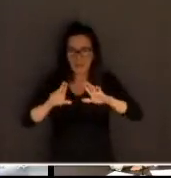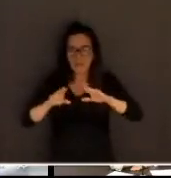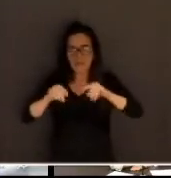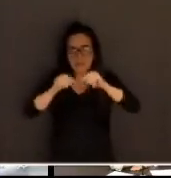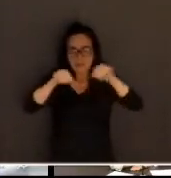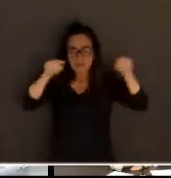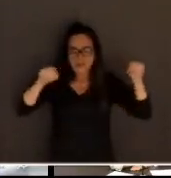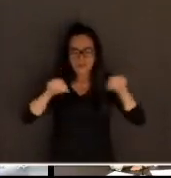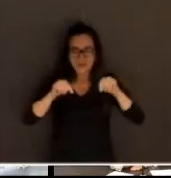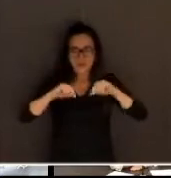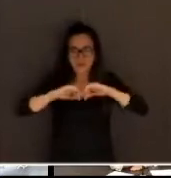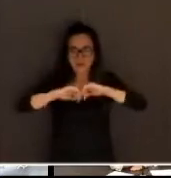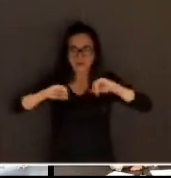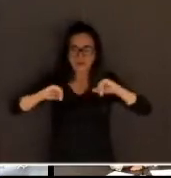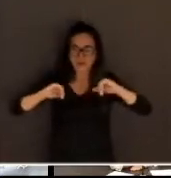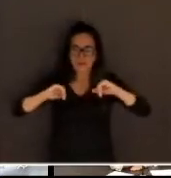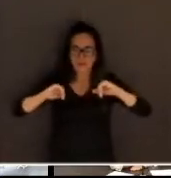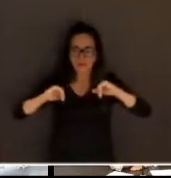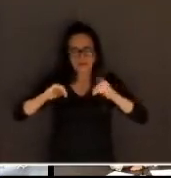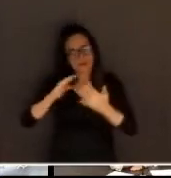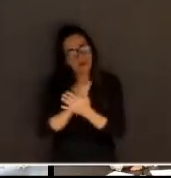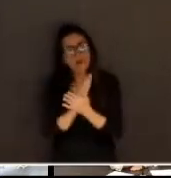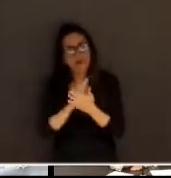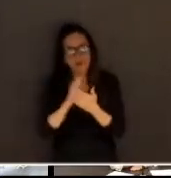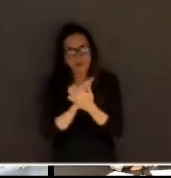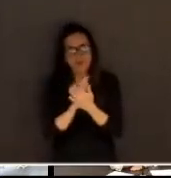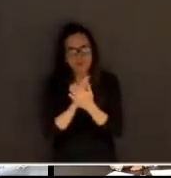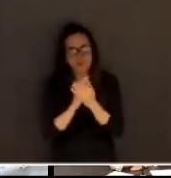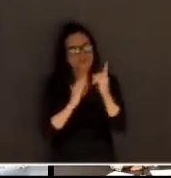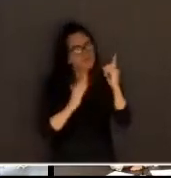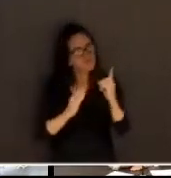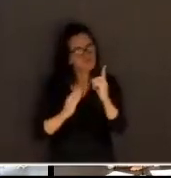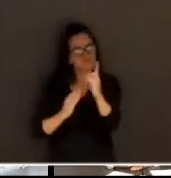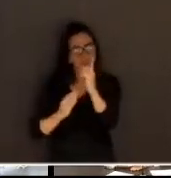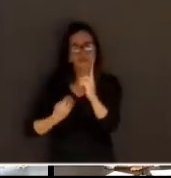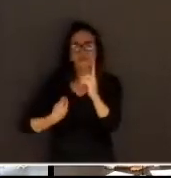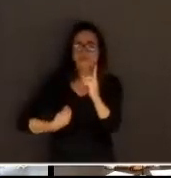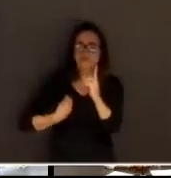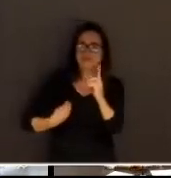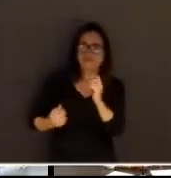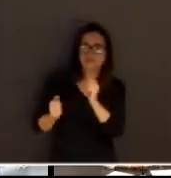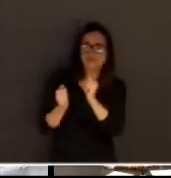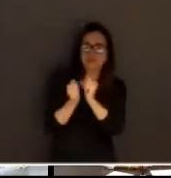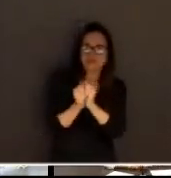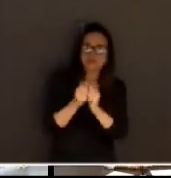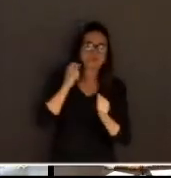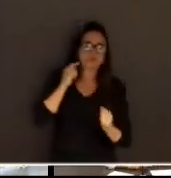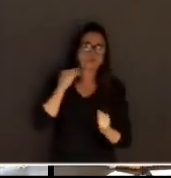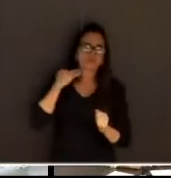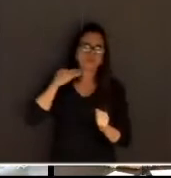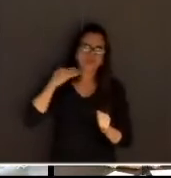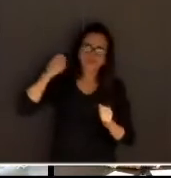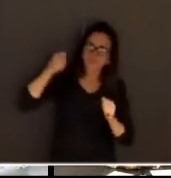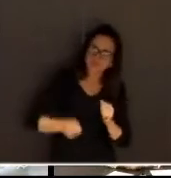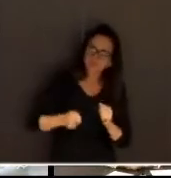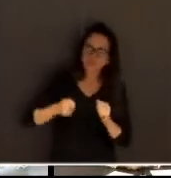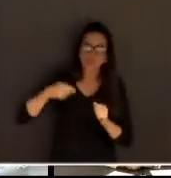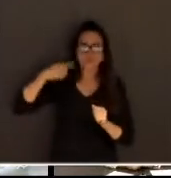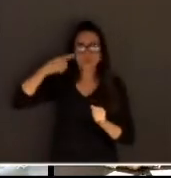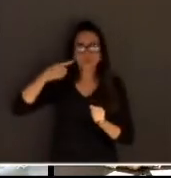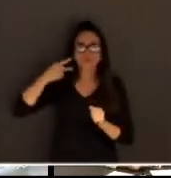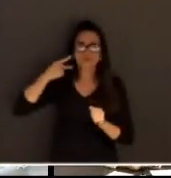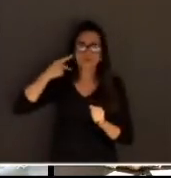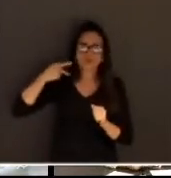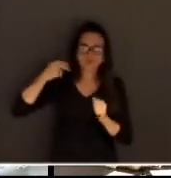ao lado. Tem outro que o réu vai e fica na sessão. Separaram um pedaço da audiência lá para ele, ele fica lá,